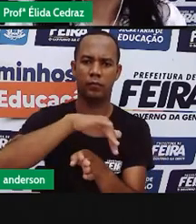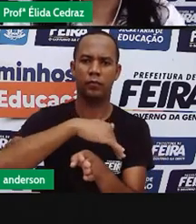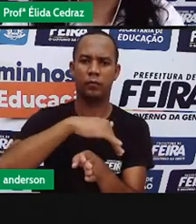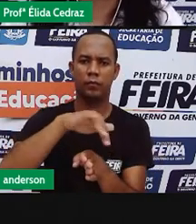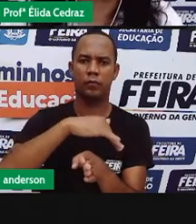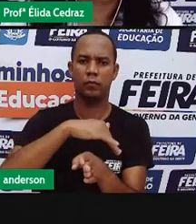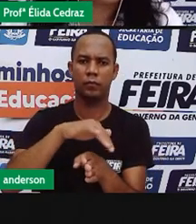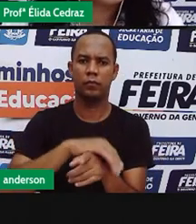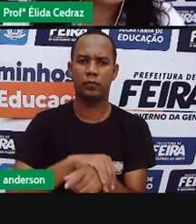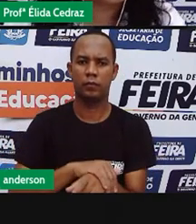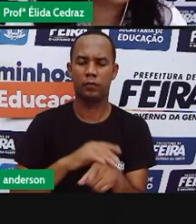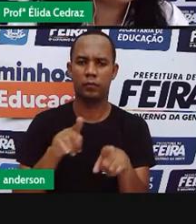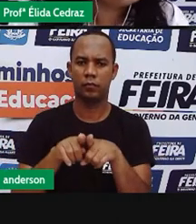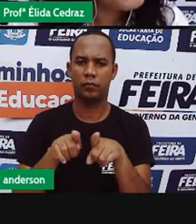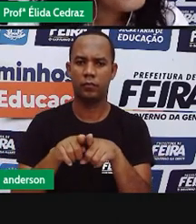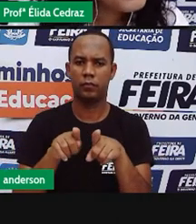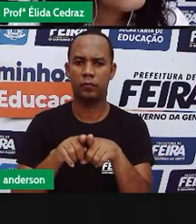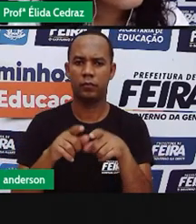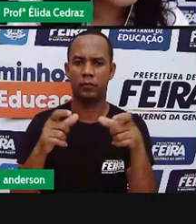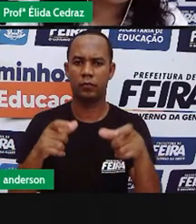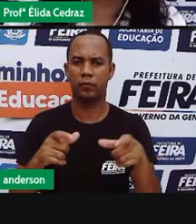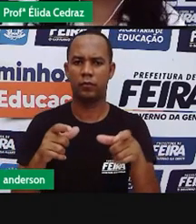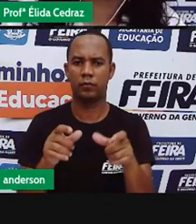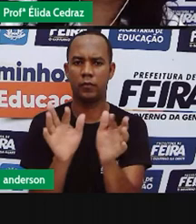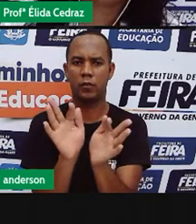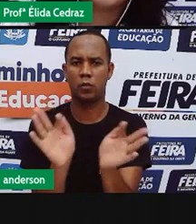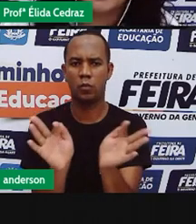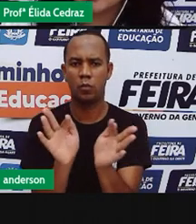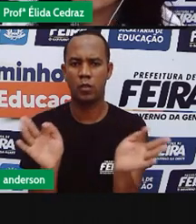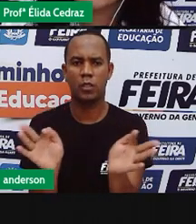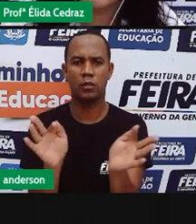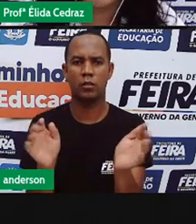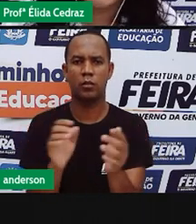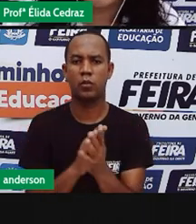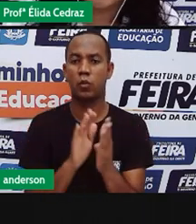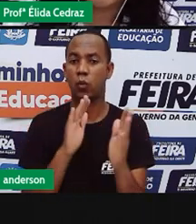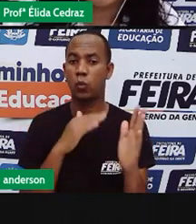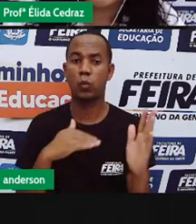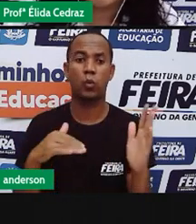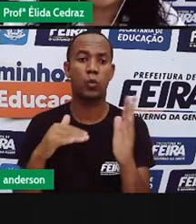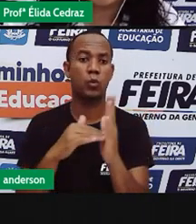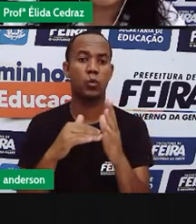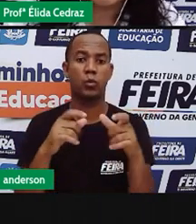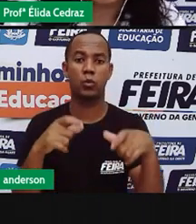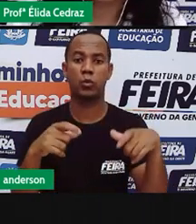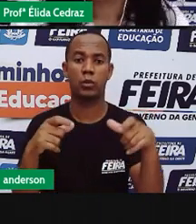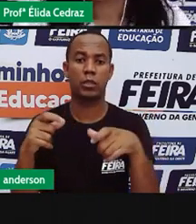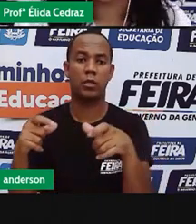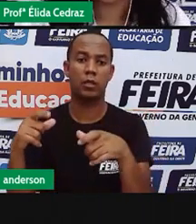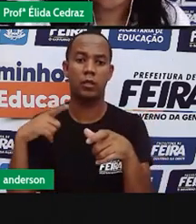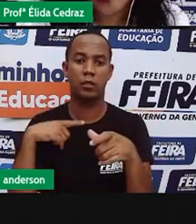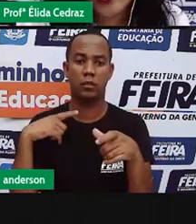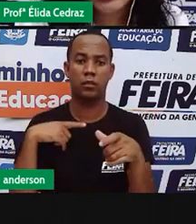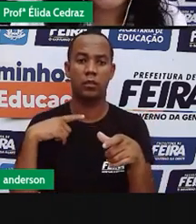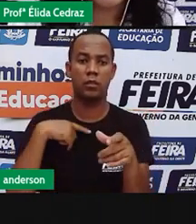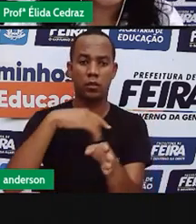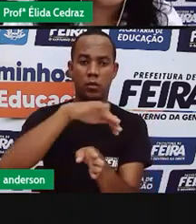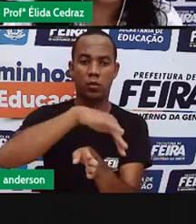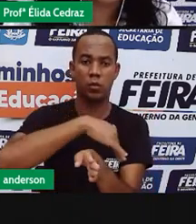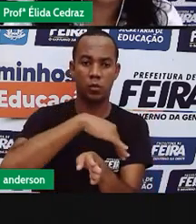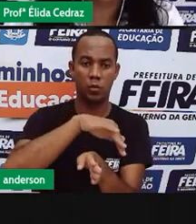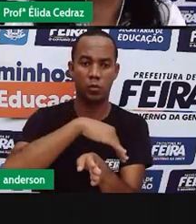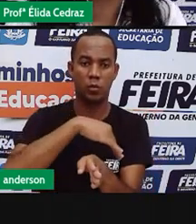Aqui é no distrito de Humildes. Então, todos os espaços públicos, rua